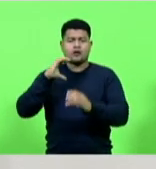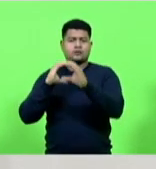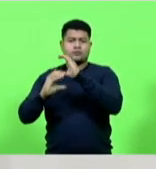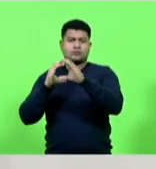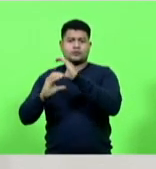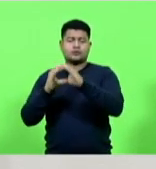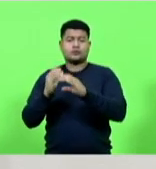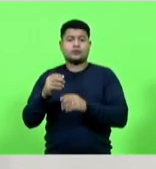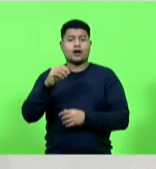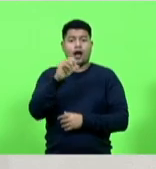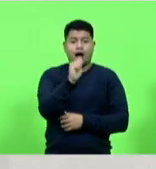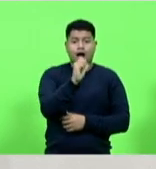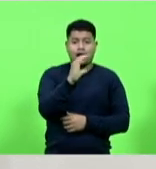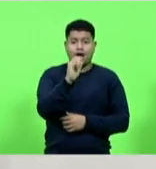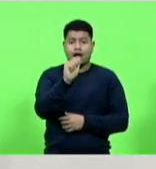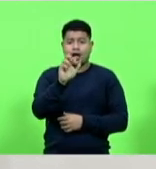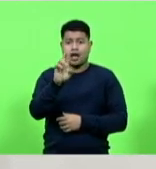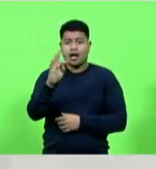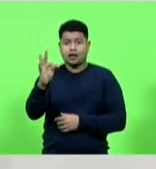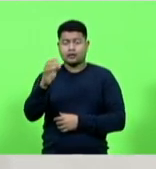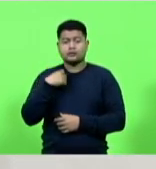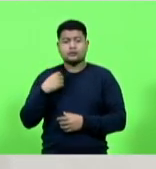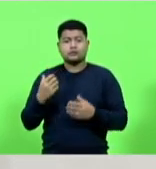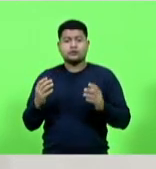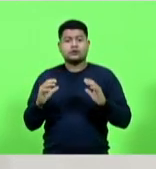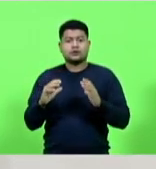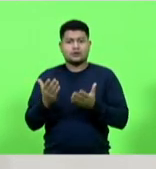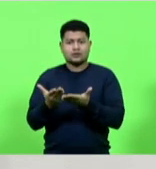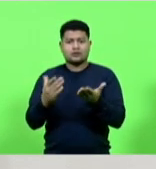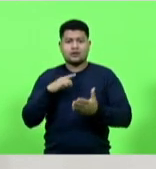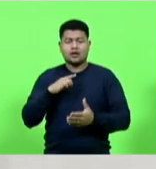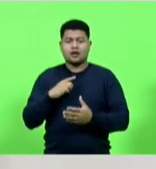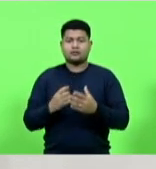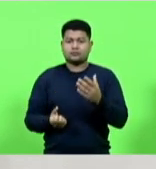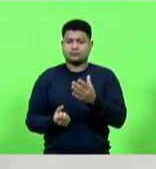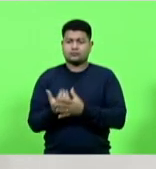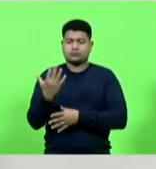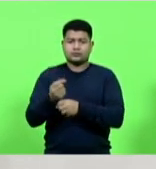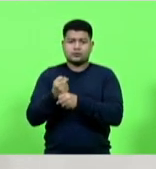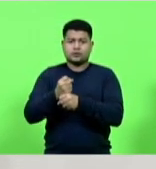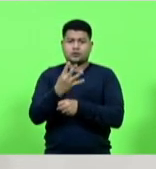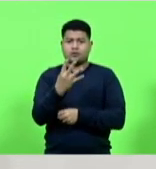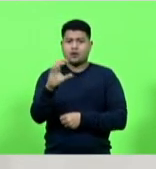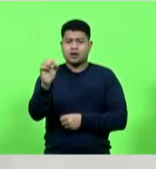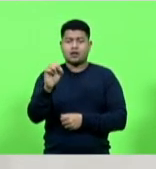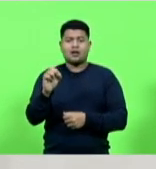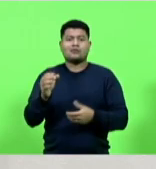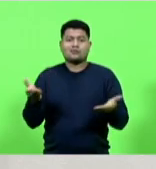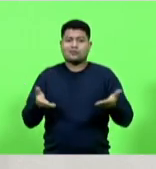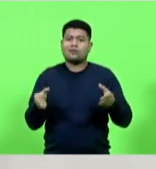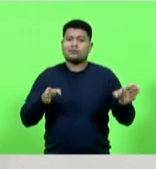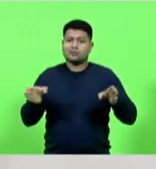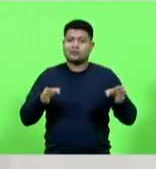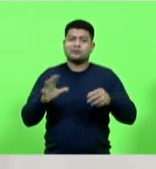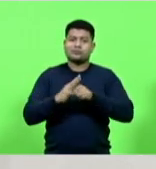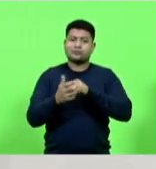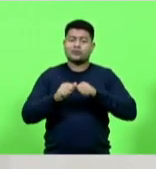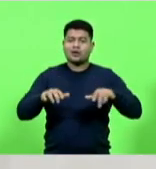comemorou os 40 anos em plena pandemia não foi uma comemoração como a nossa